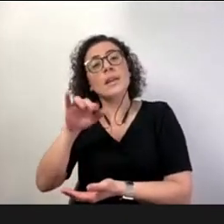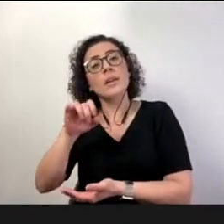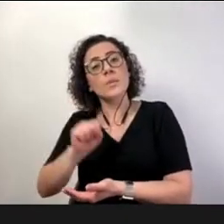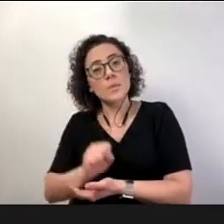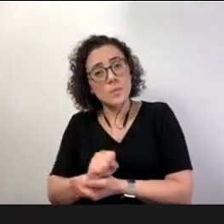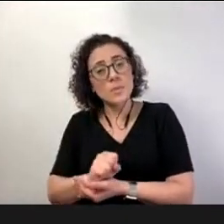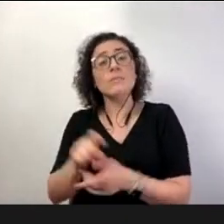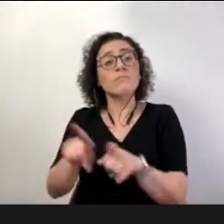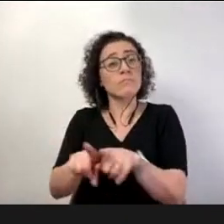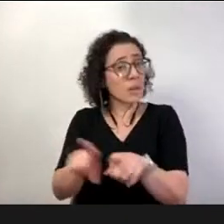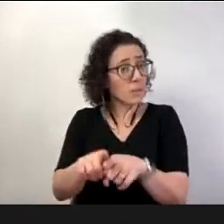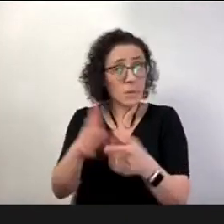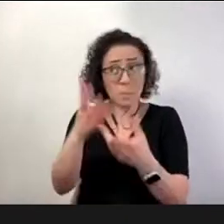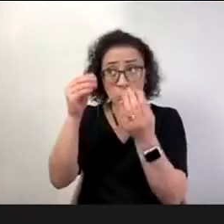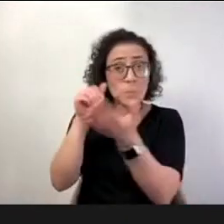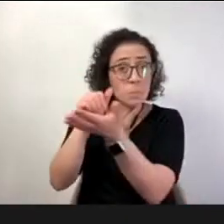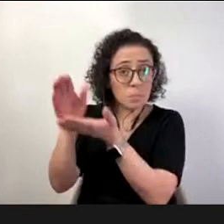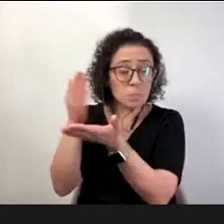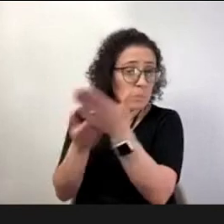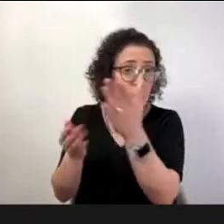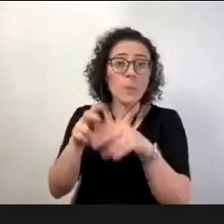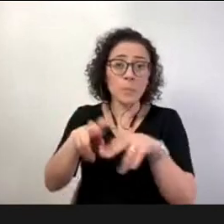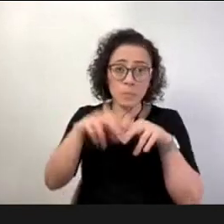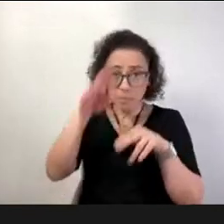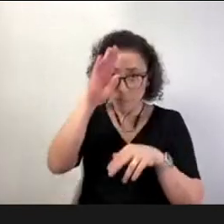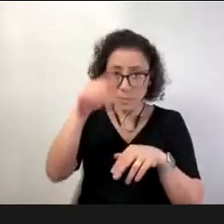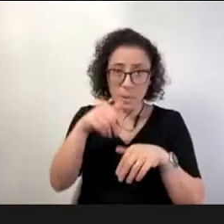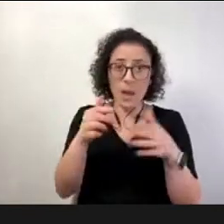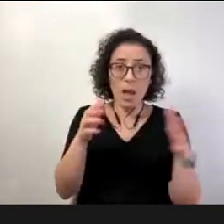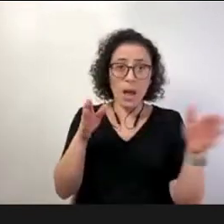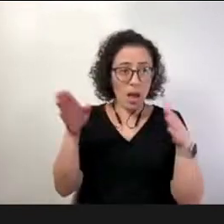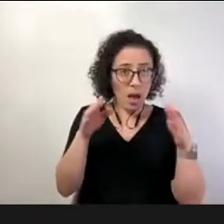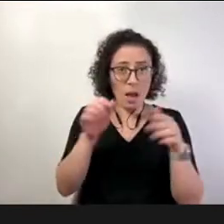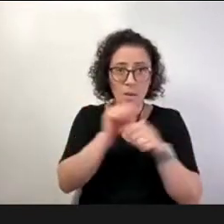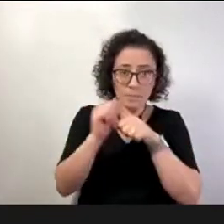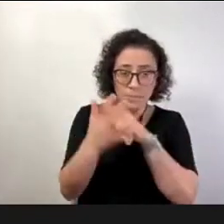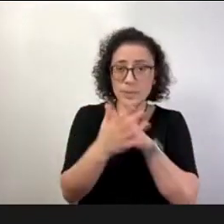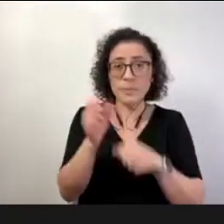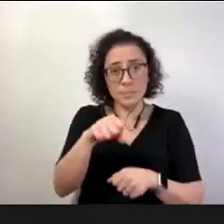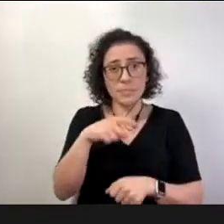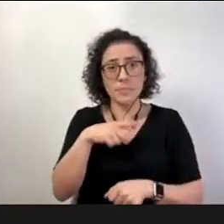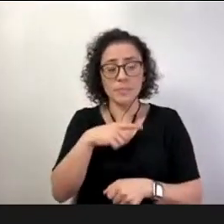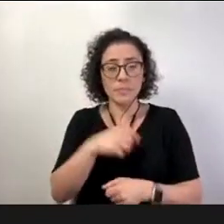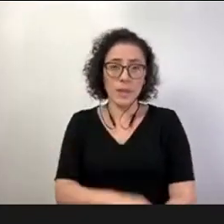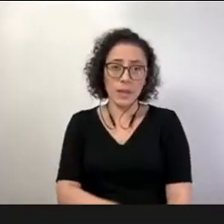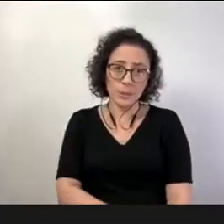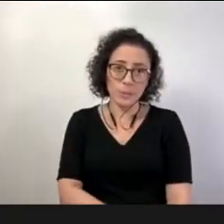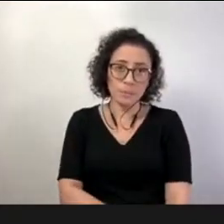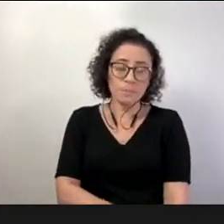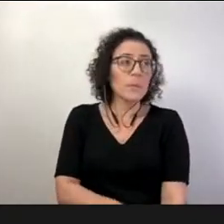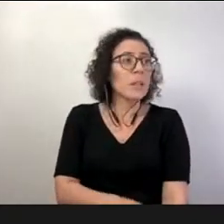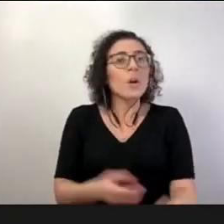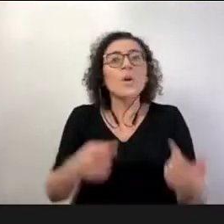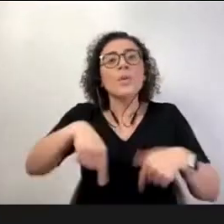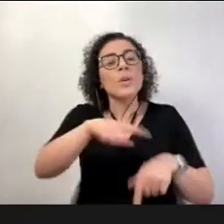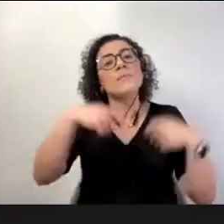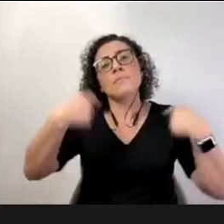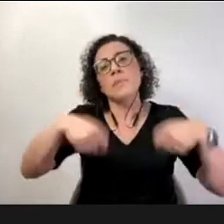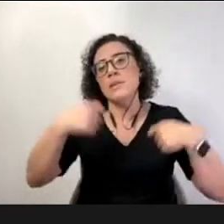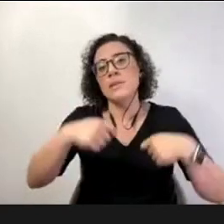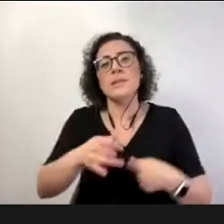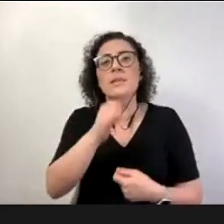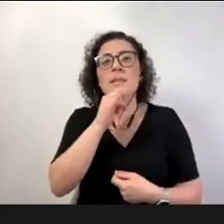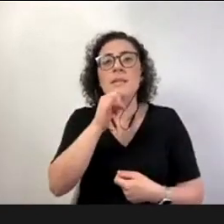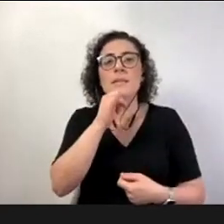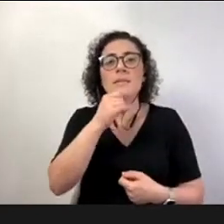isso nas nossas marcas formativas a gente traz isso no processo de formação docente a gente precisa ser exemplo enquanto gestão pra